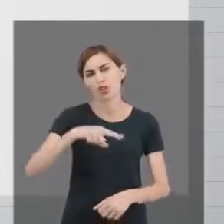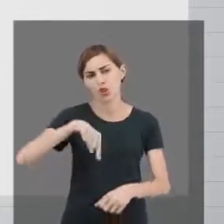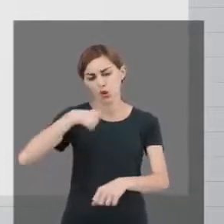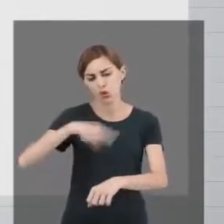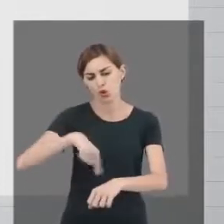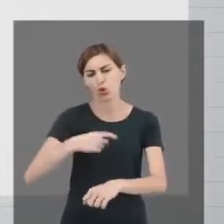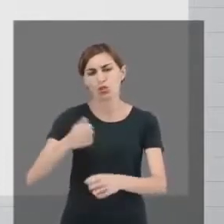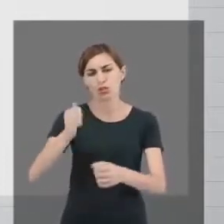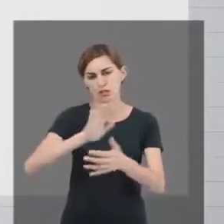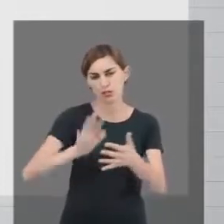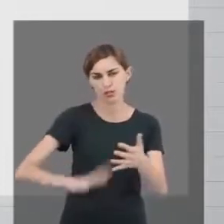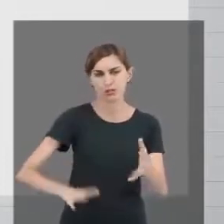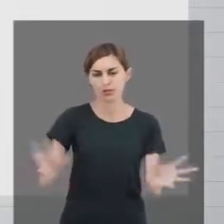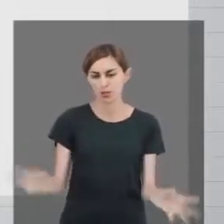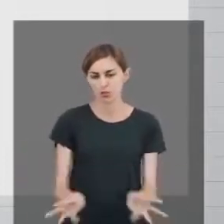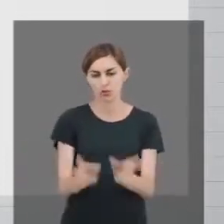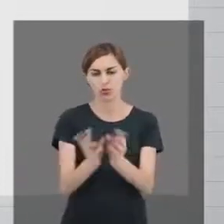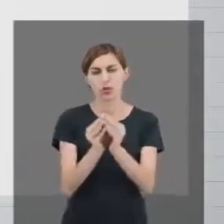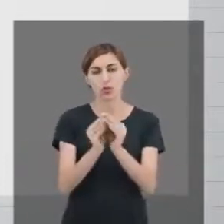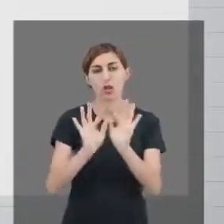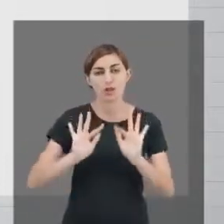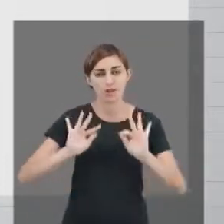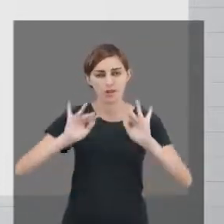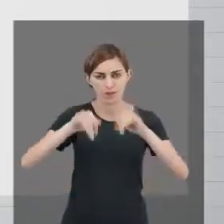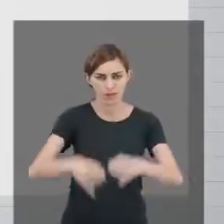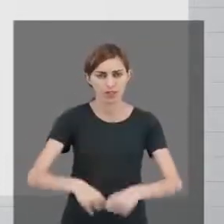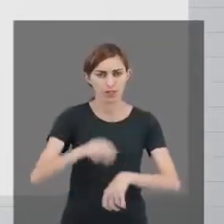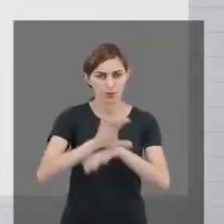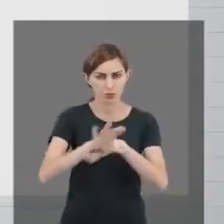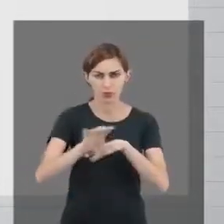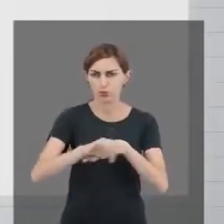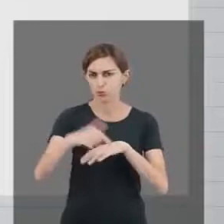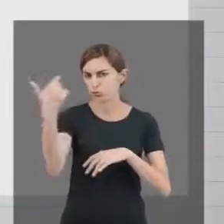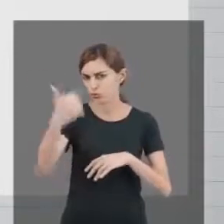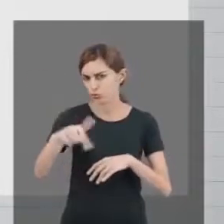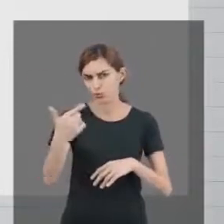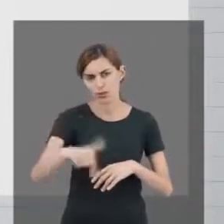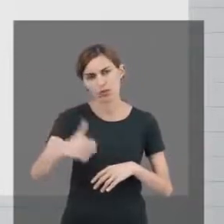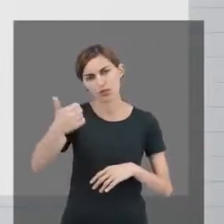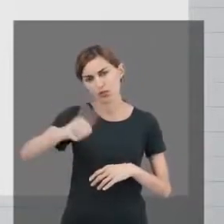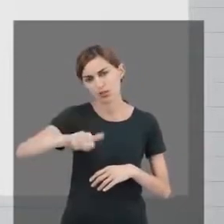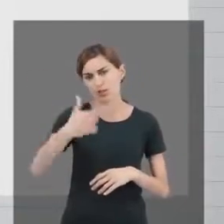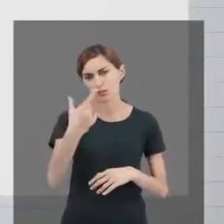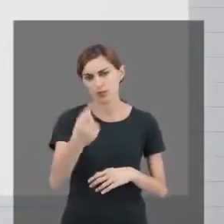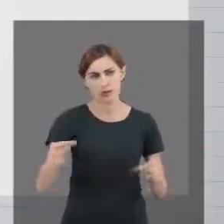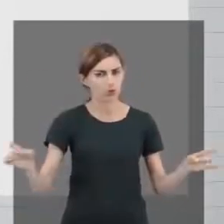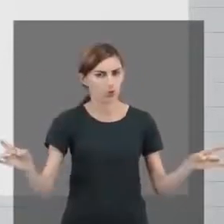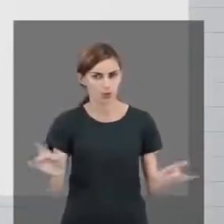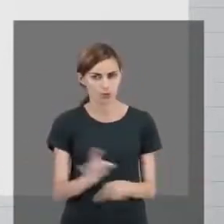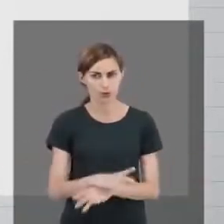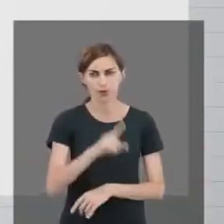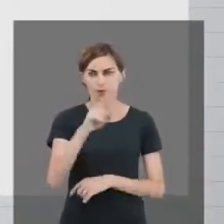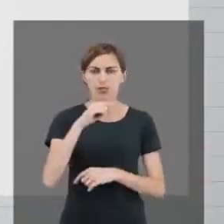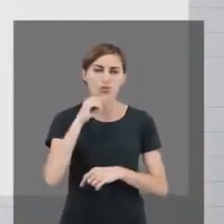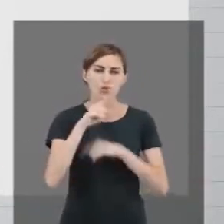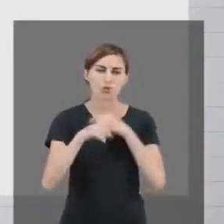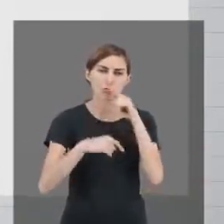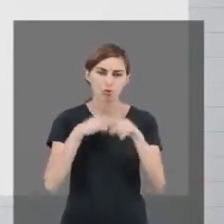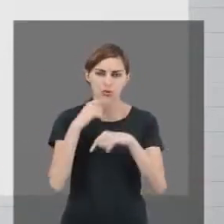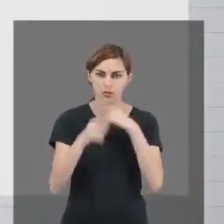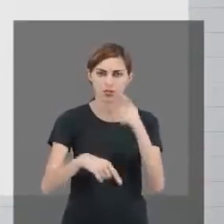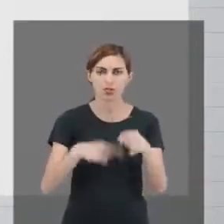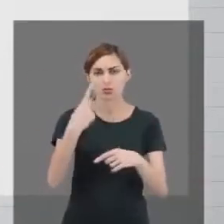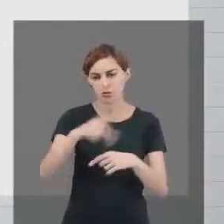atividades complementares. Agora, chegando no final do curso e não tendo as 120 horas completas, você não consegue